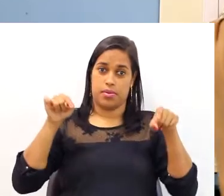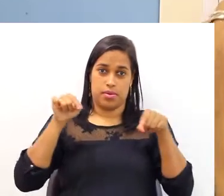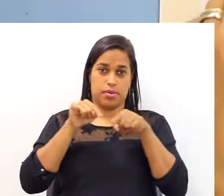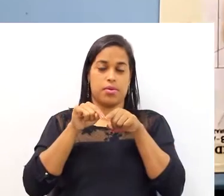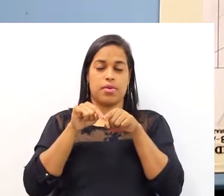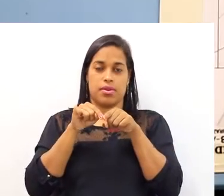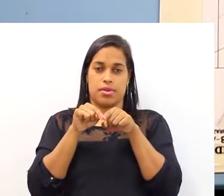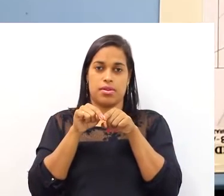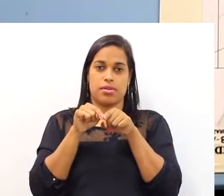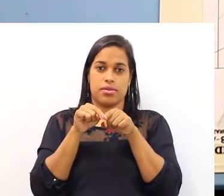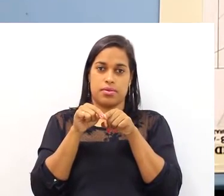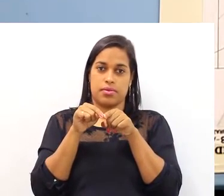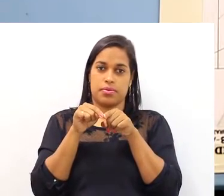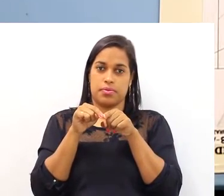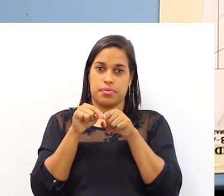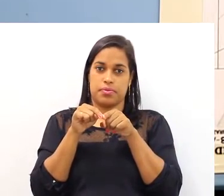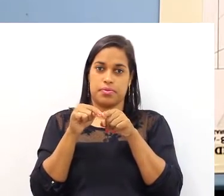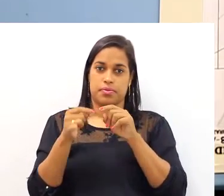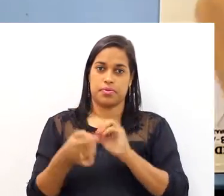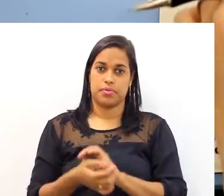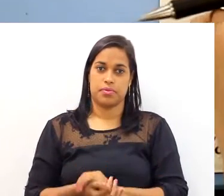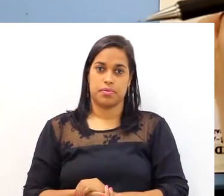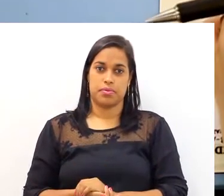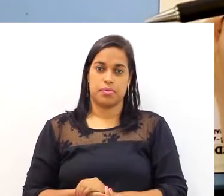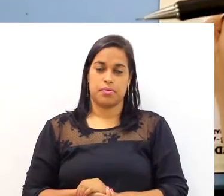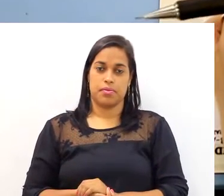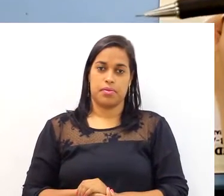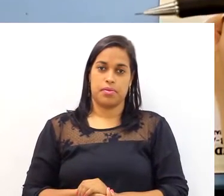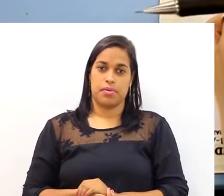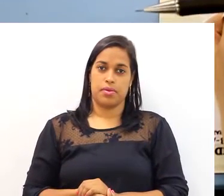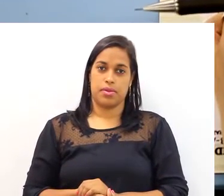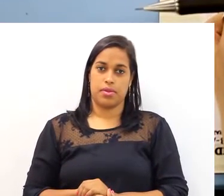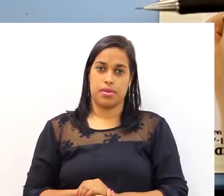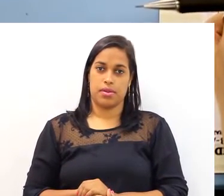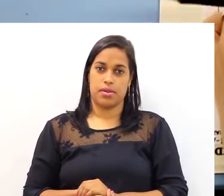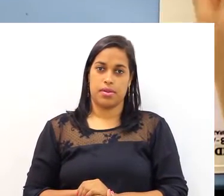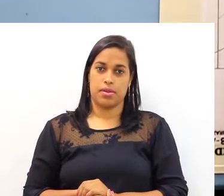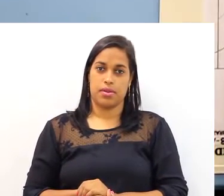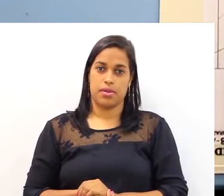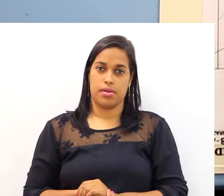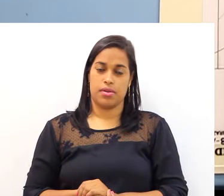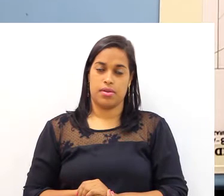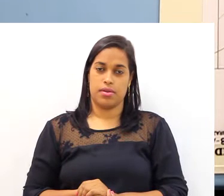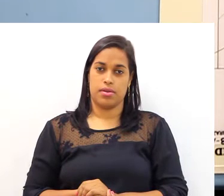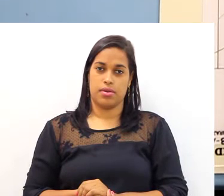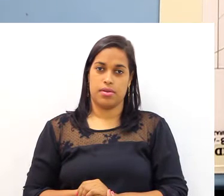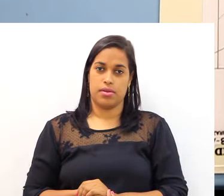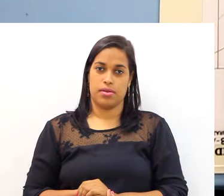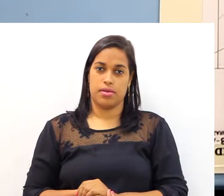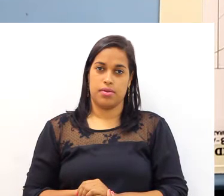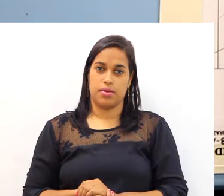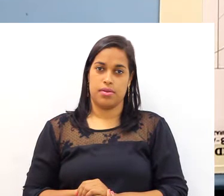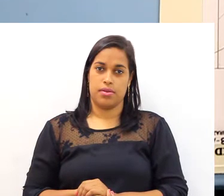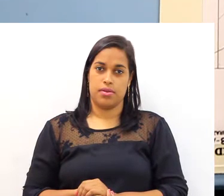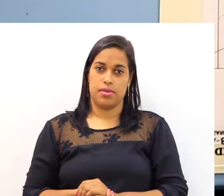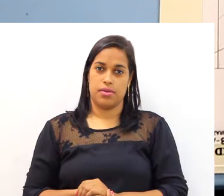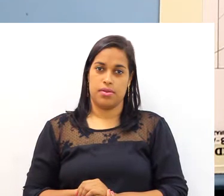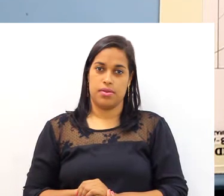eu poderia posicionar,